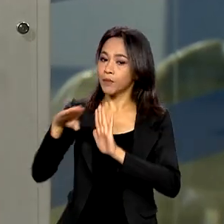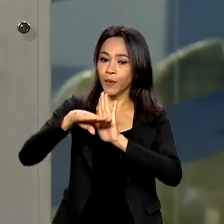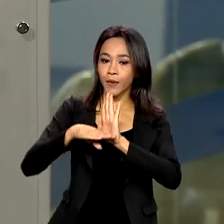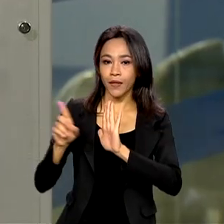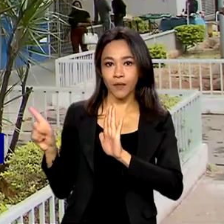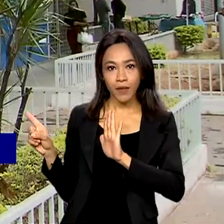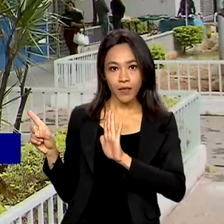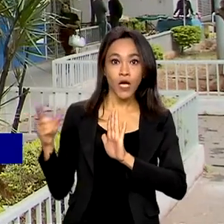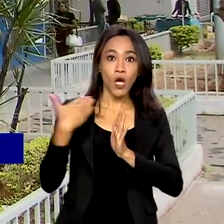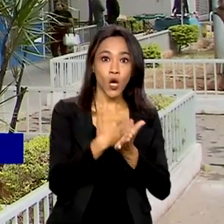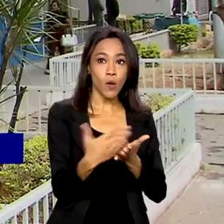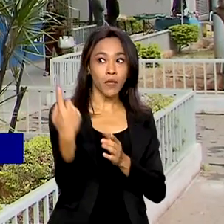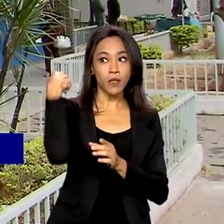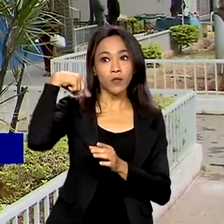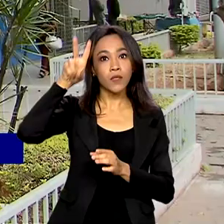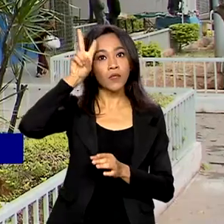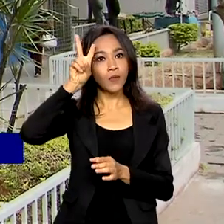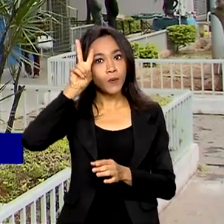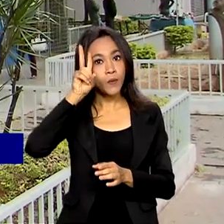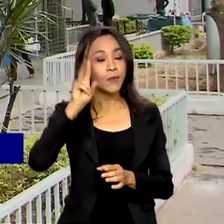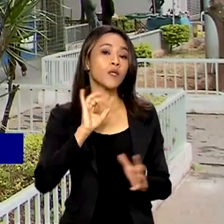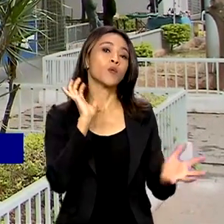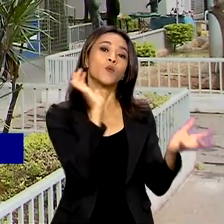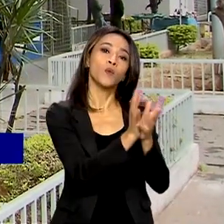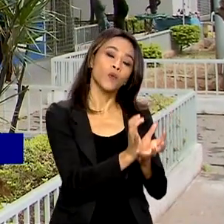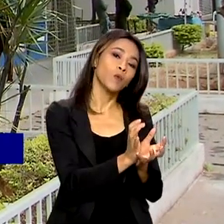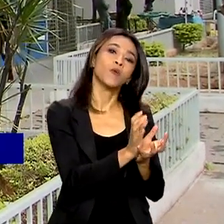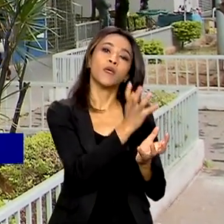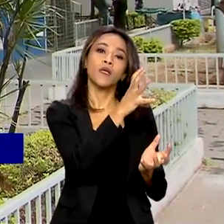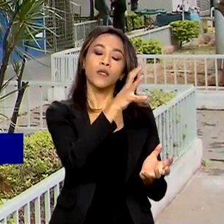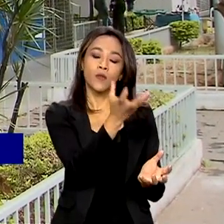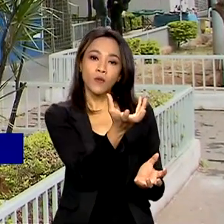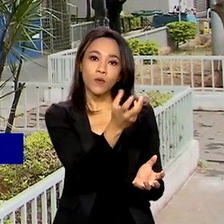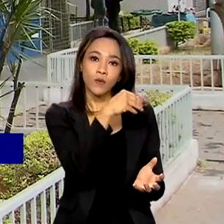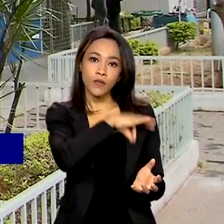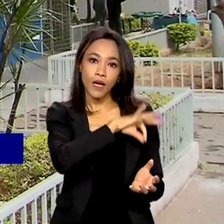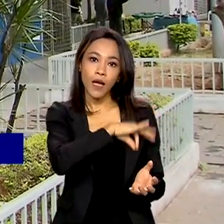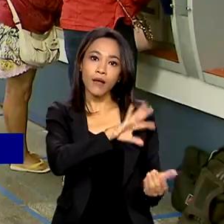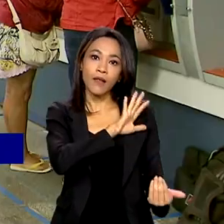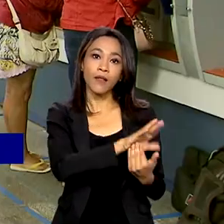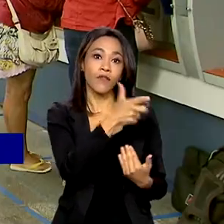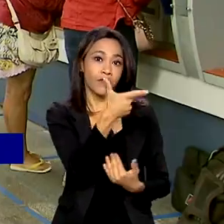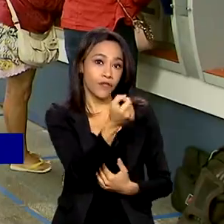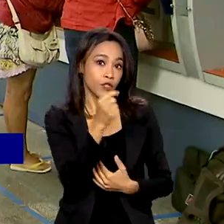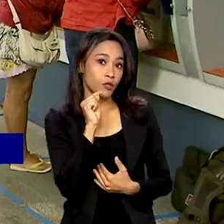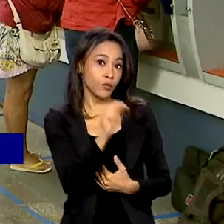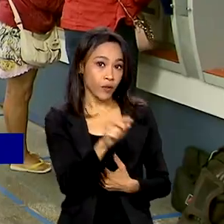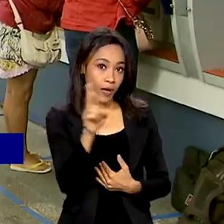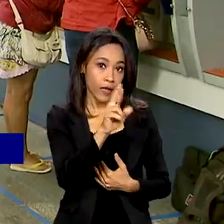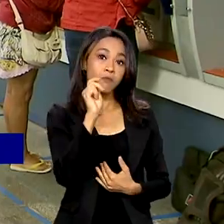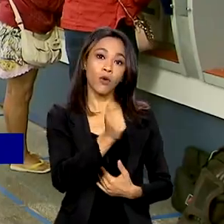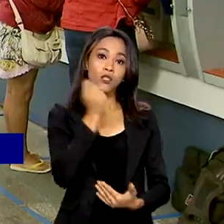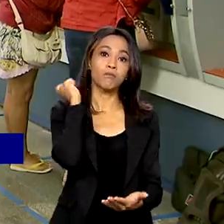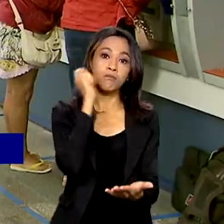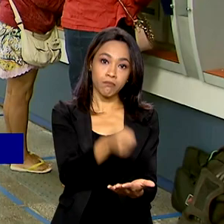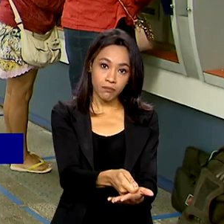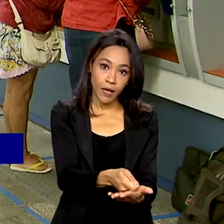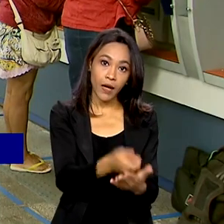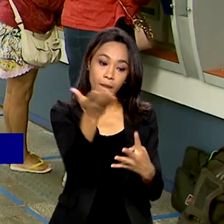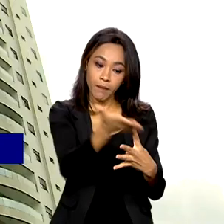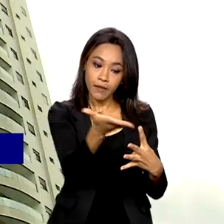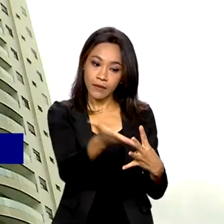segunda-feira, para devedores da faixa 2, com renda mensal de até 20 mil reais. Eles podem quitar as dívidas de forma